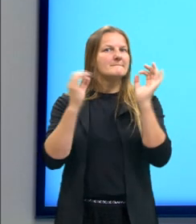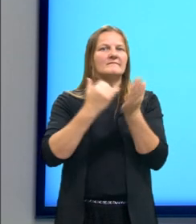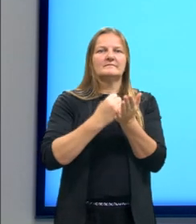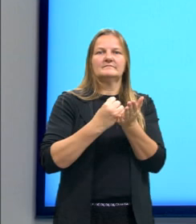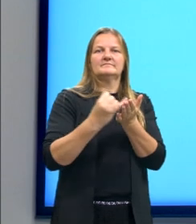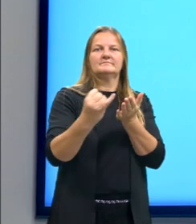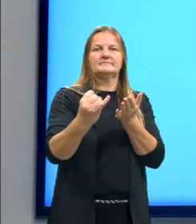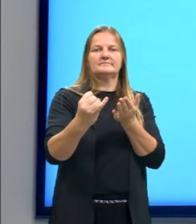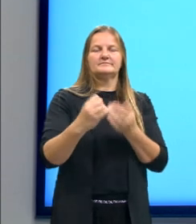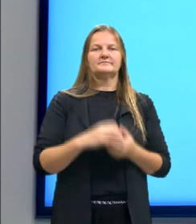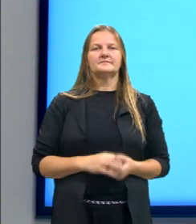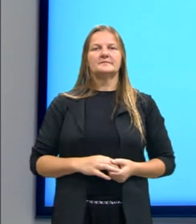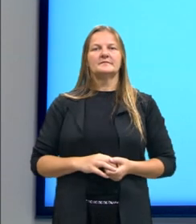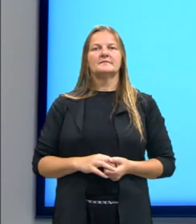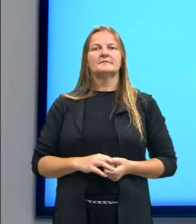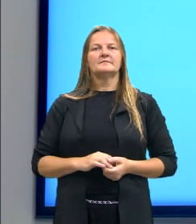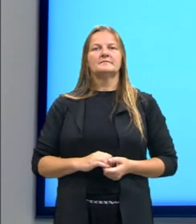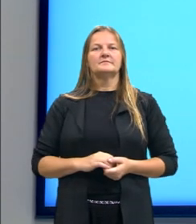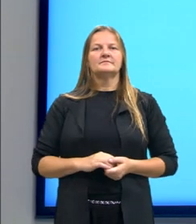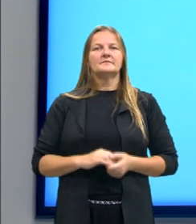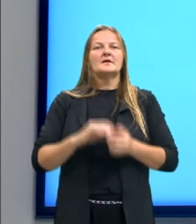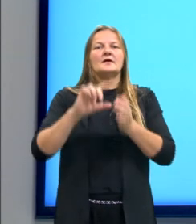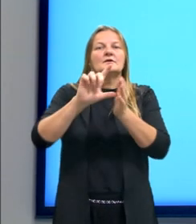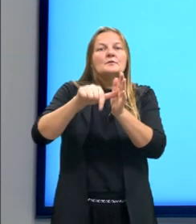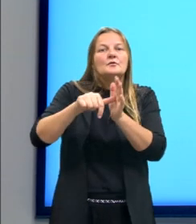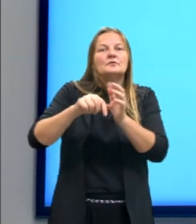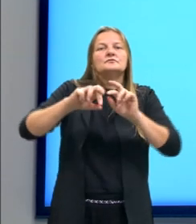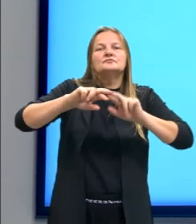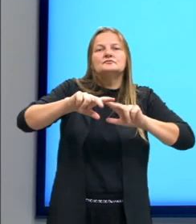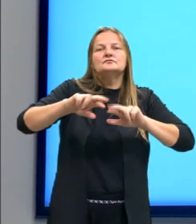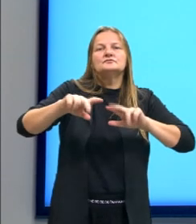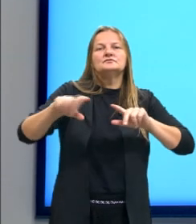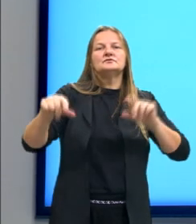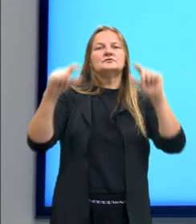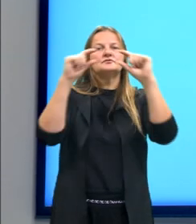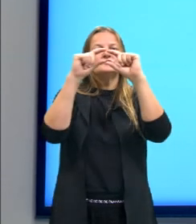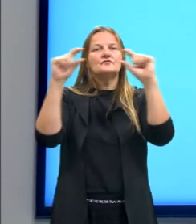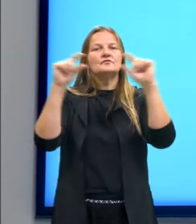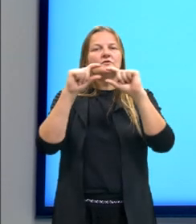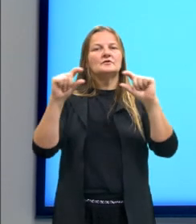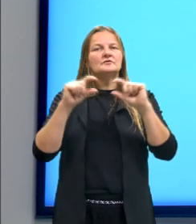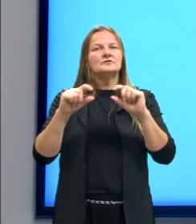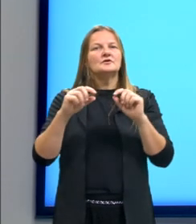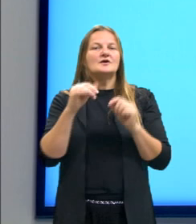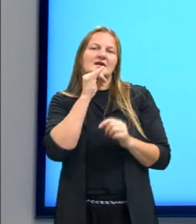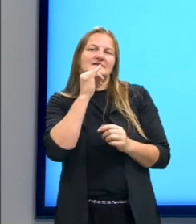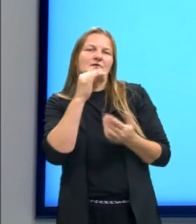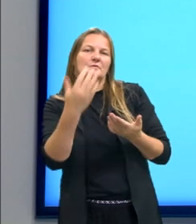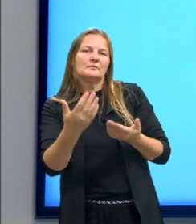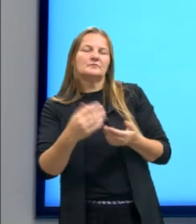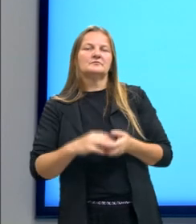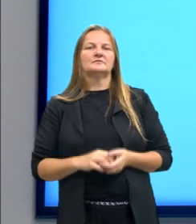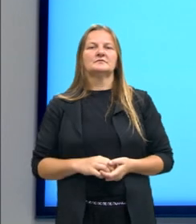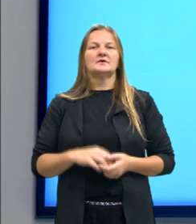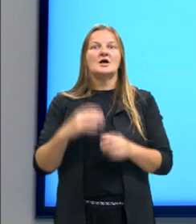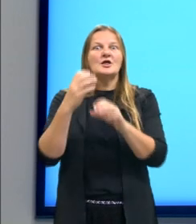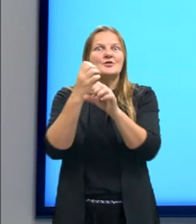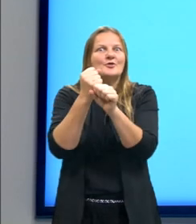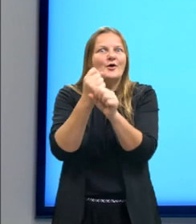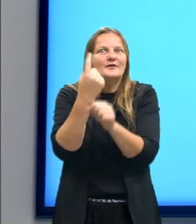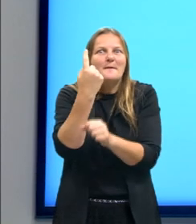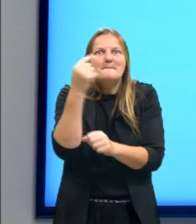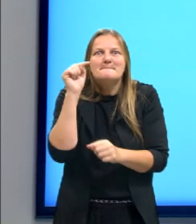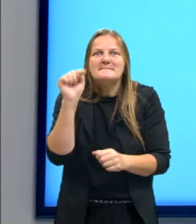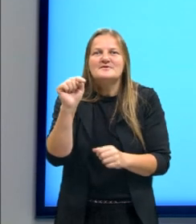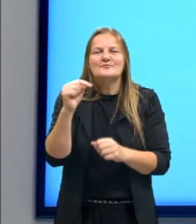aí, a gente vem para os diferentes tipos de frases introdutórias em redações Nota 1000 do Enem.